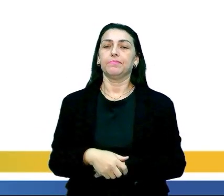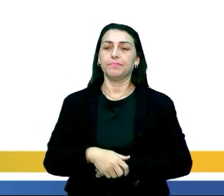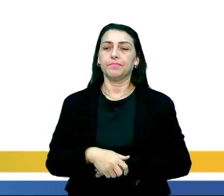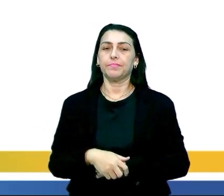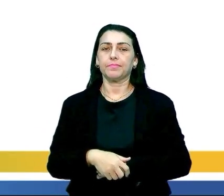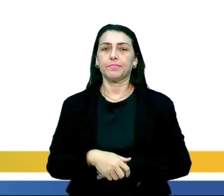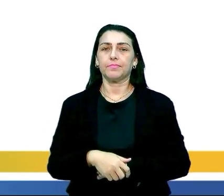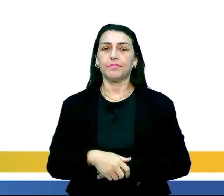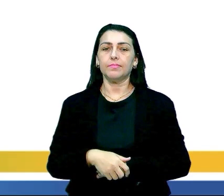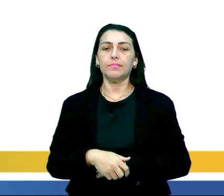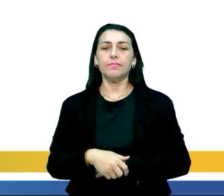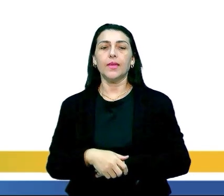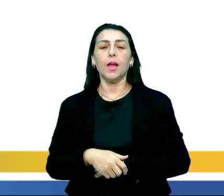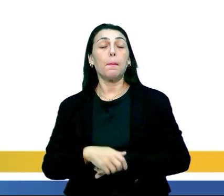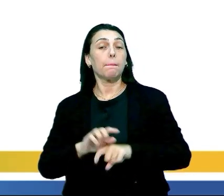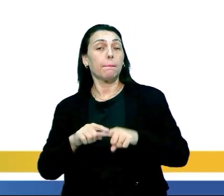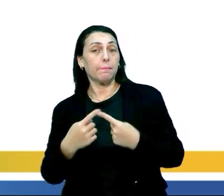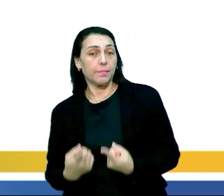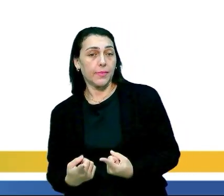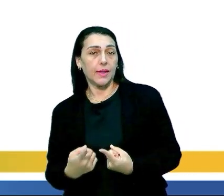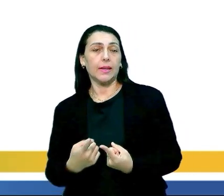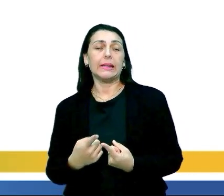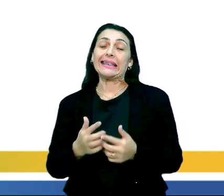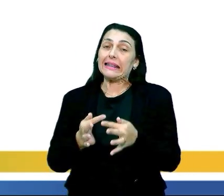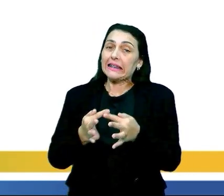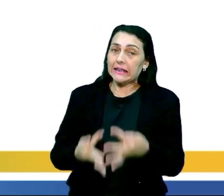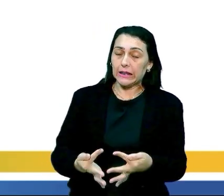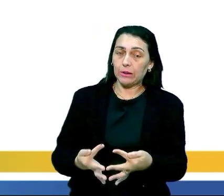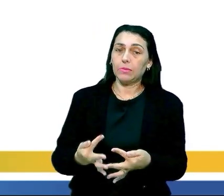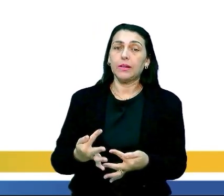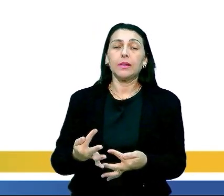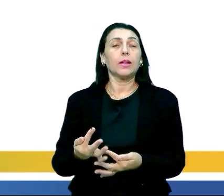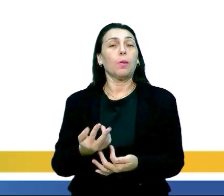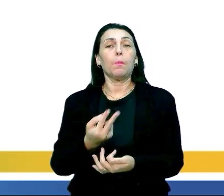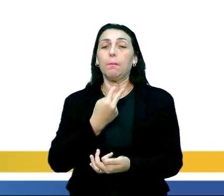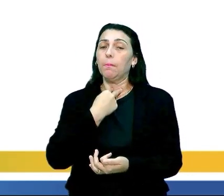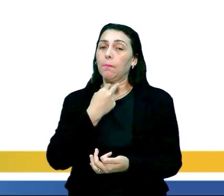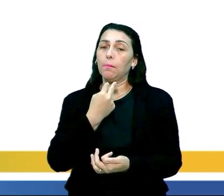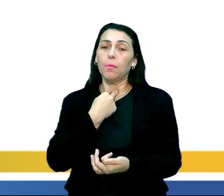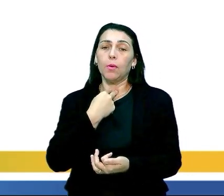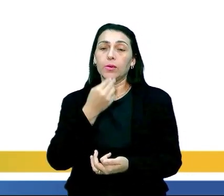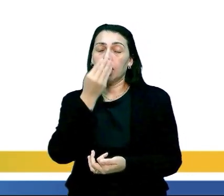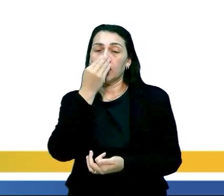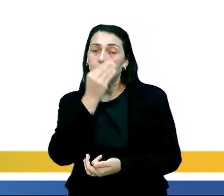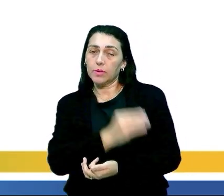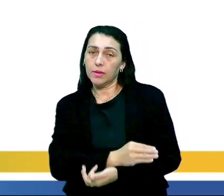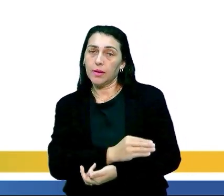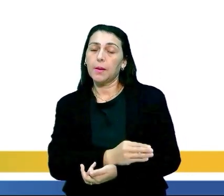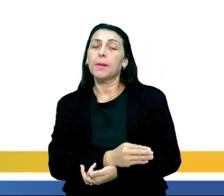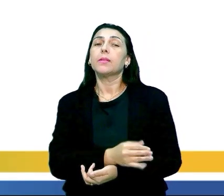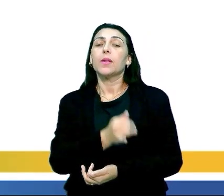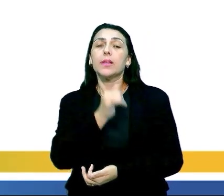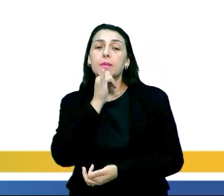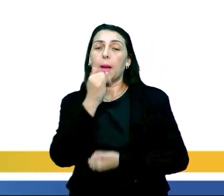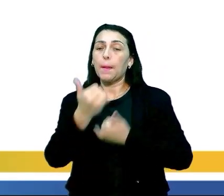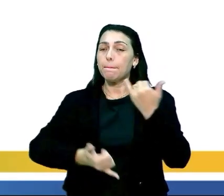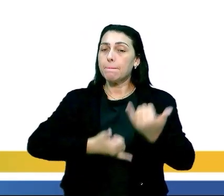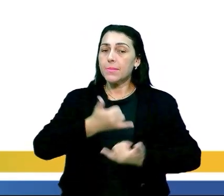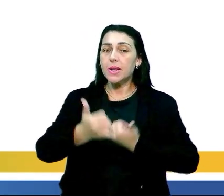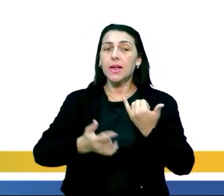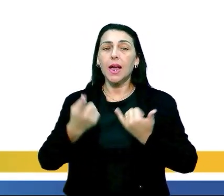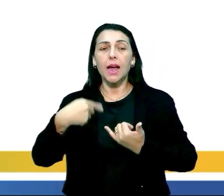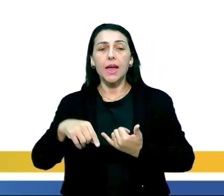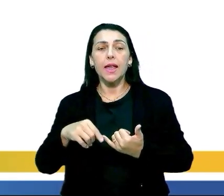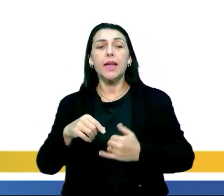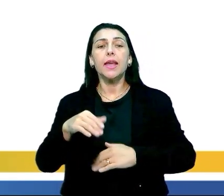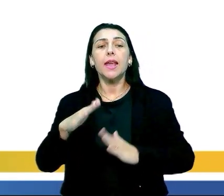Então, porém, mesmo que pareça algo simples, ela não deve ser menosprezada. Sendo assim, são exemplos, brincar,